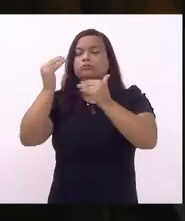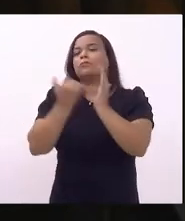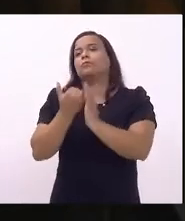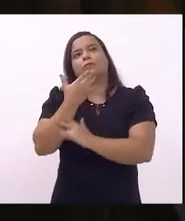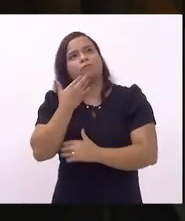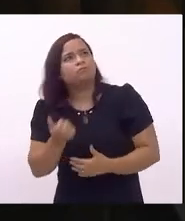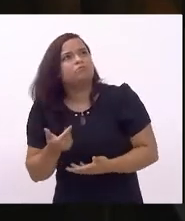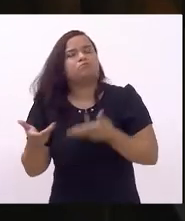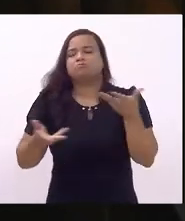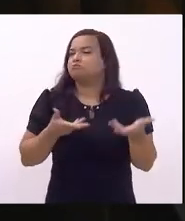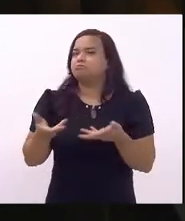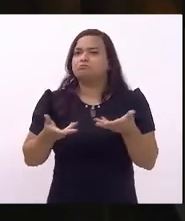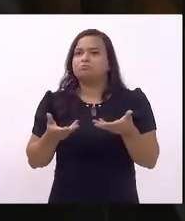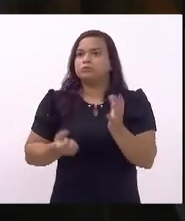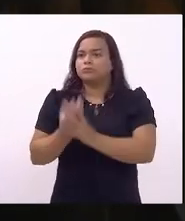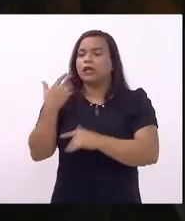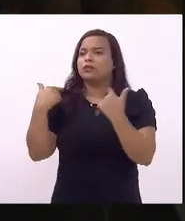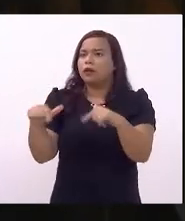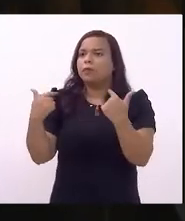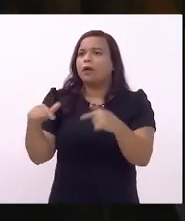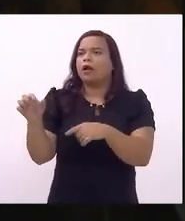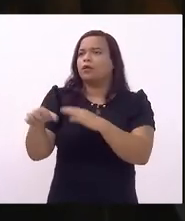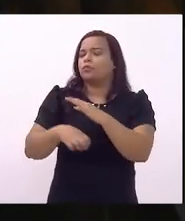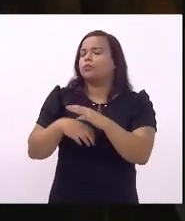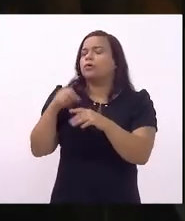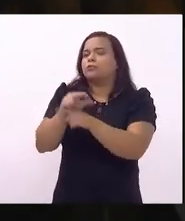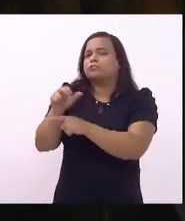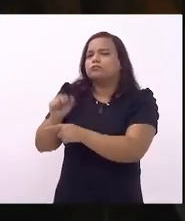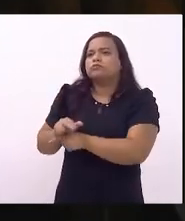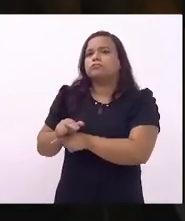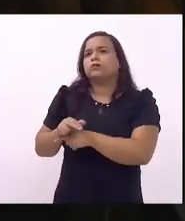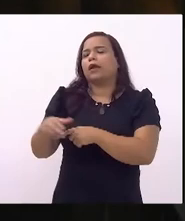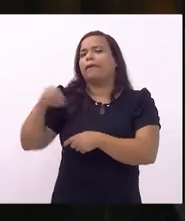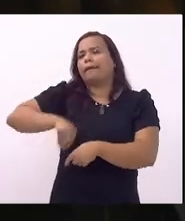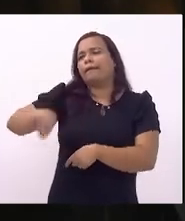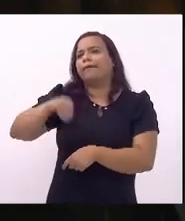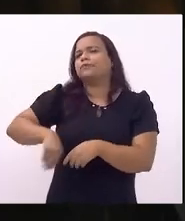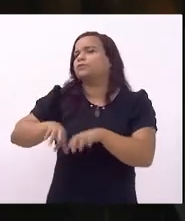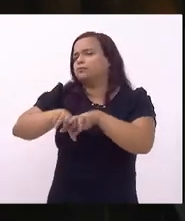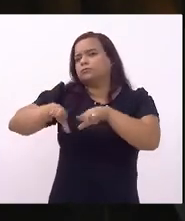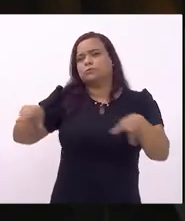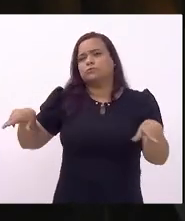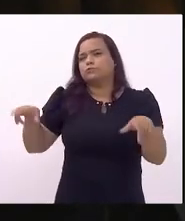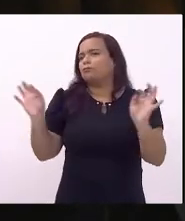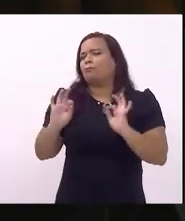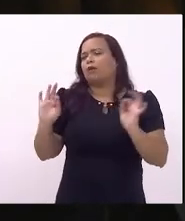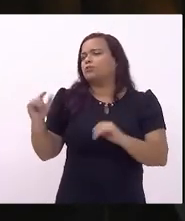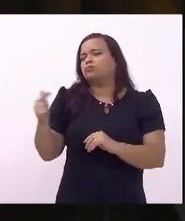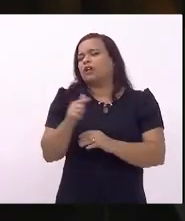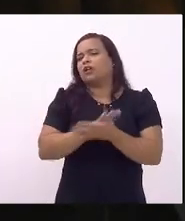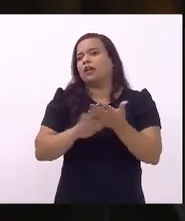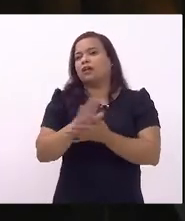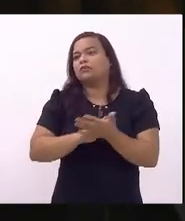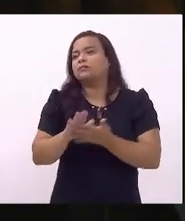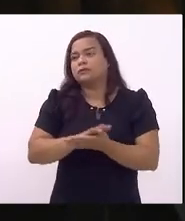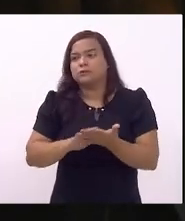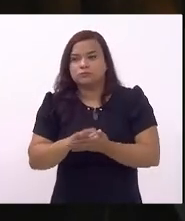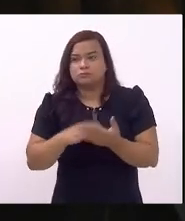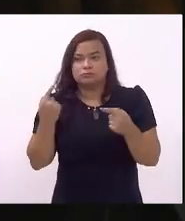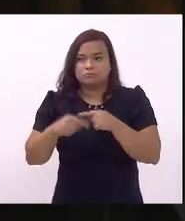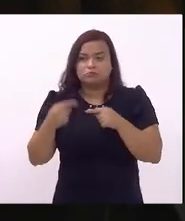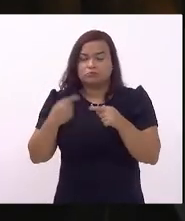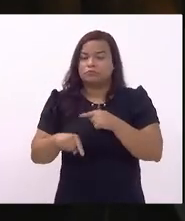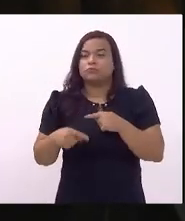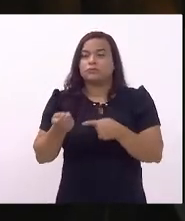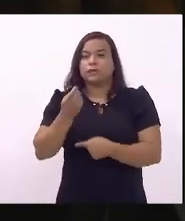de geração de trabalho emprego e renda de crescimento econômico de geração de receitas novas nada disso nada disso tem a ver com o regime